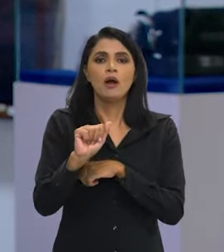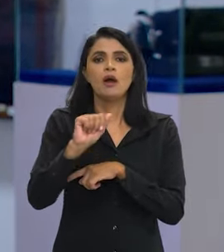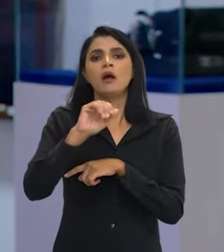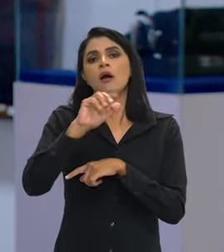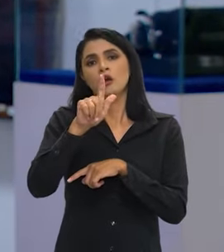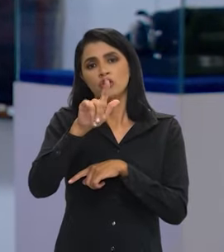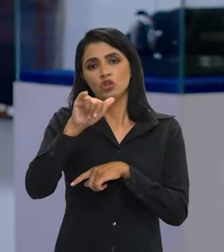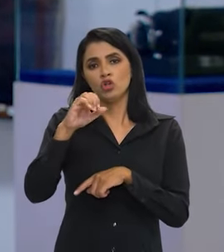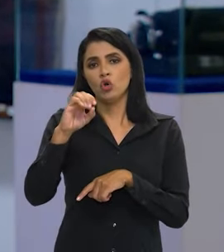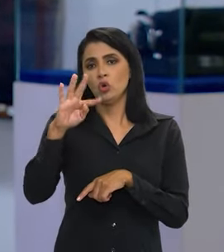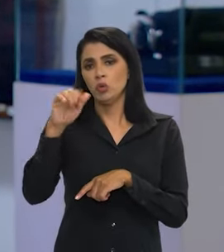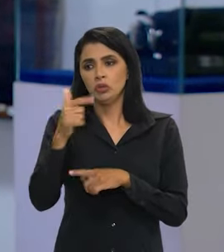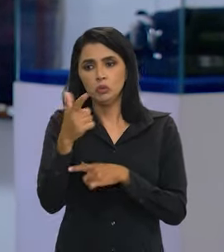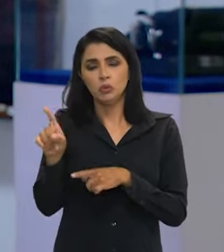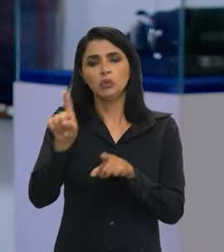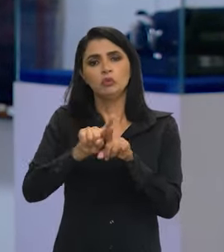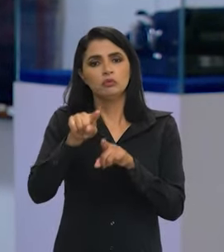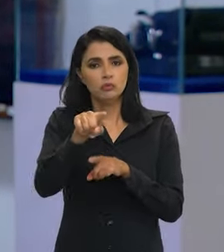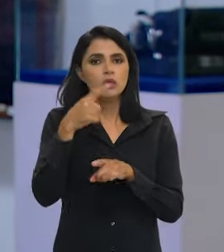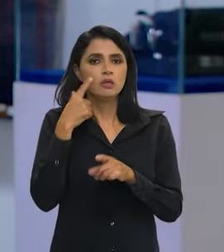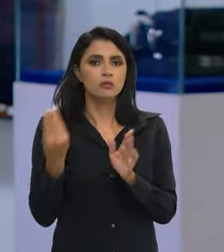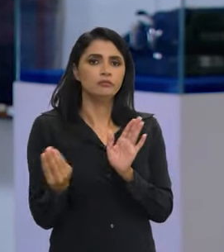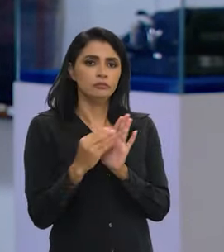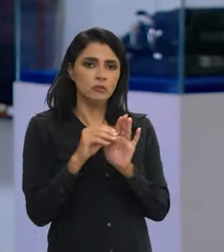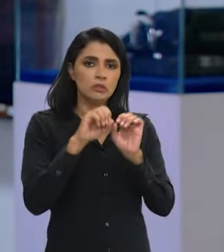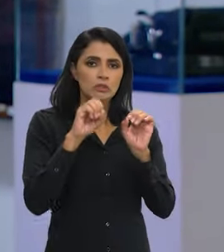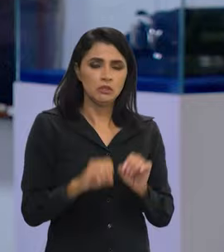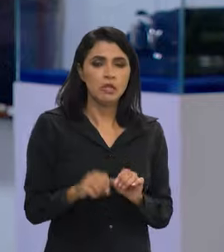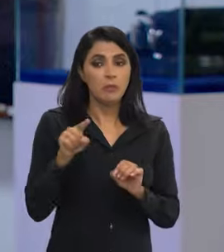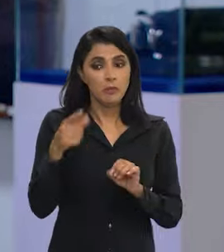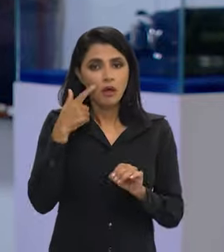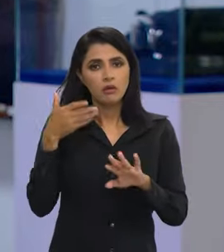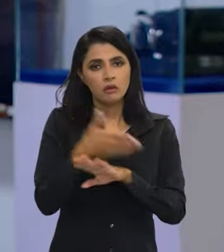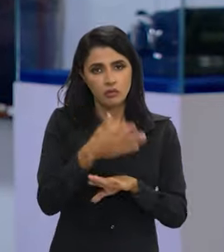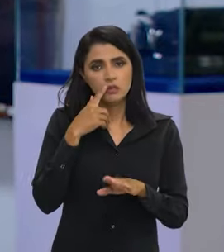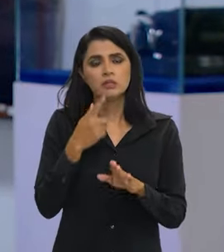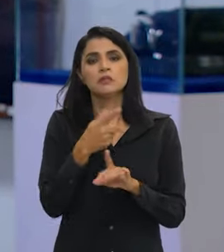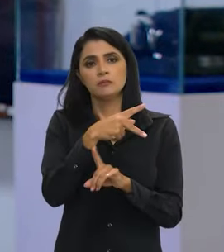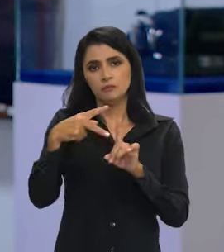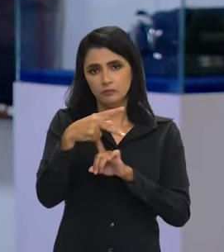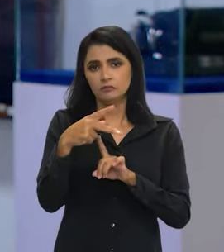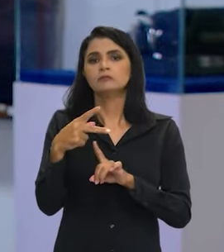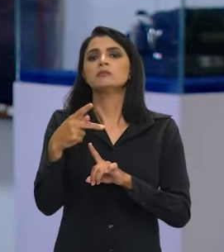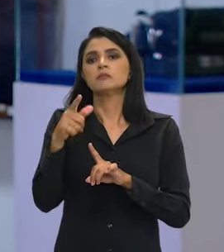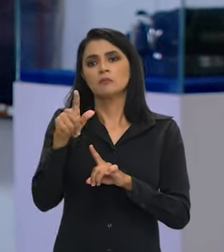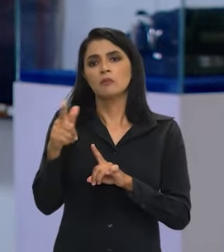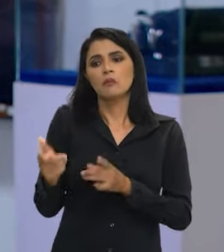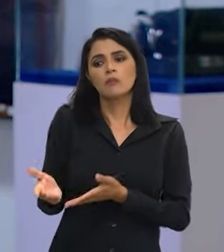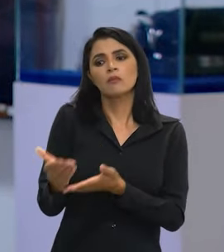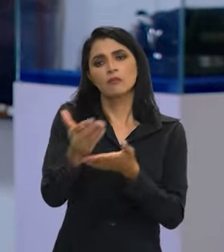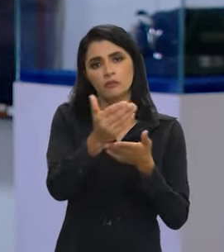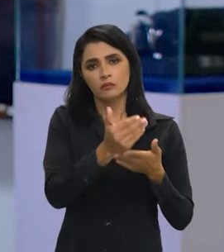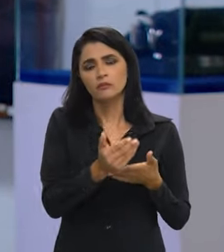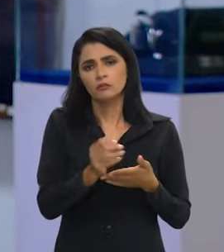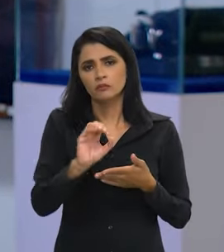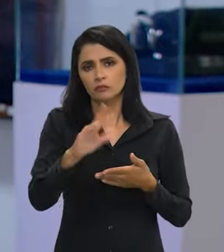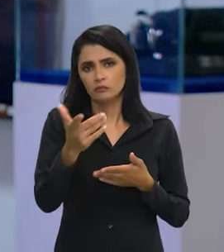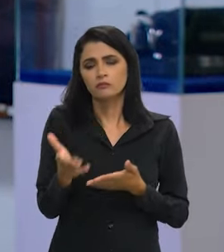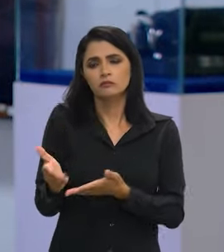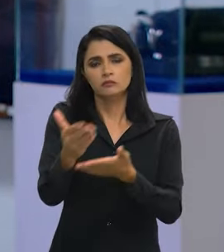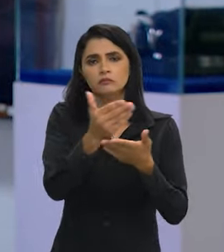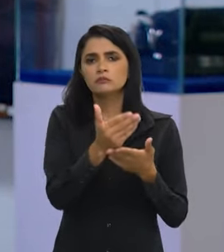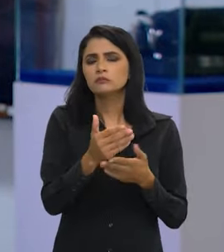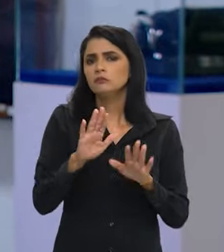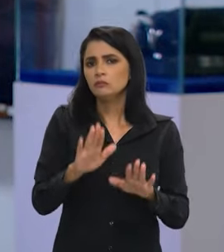outros. Então, isso vem para trazer eles para o sistema. Mais do que arrecadar, obviamente que acaba